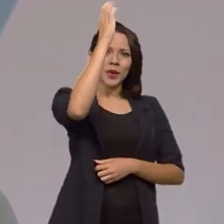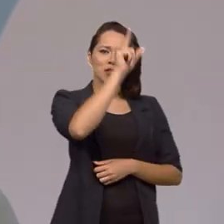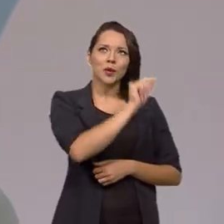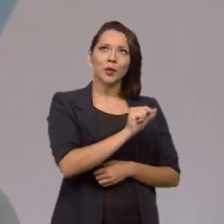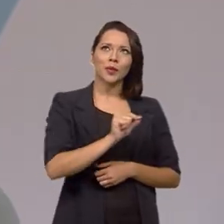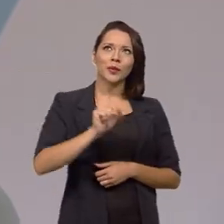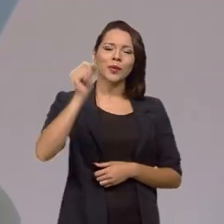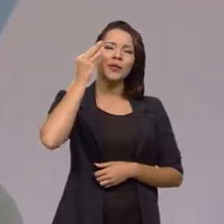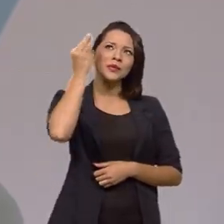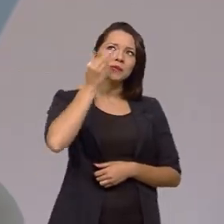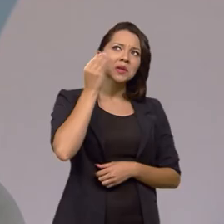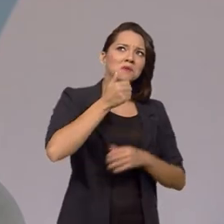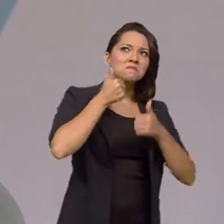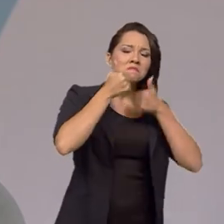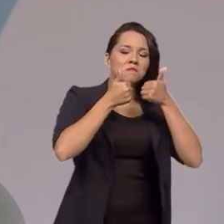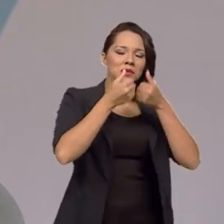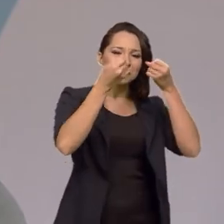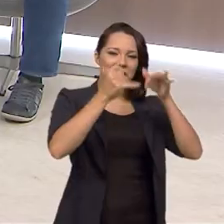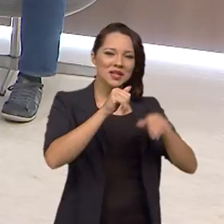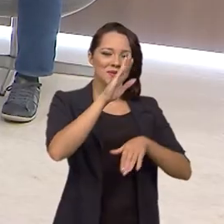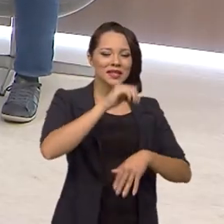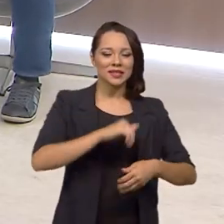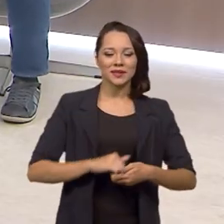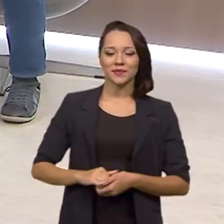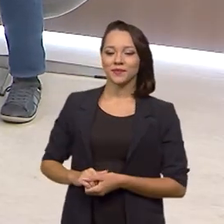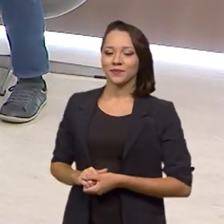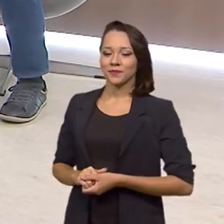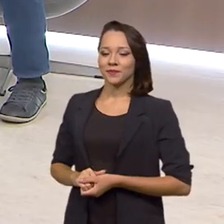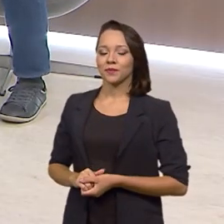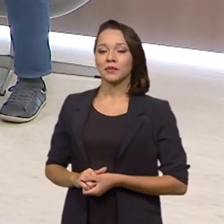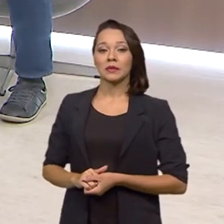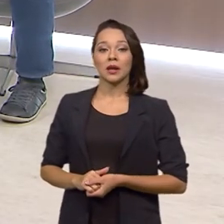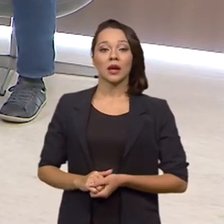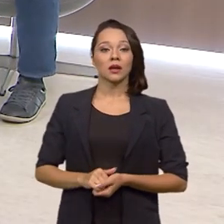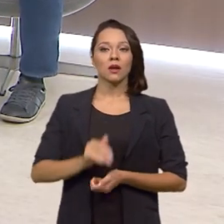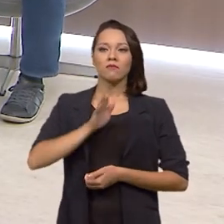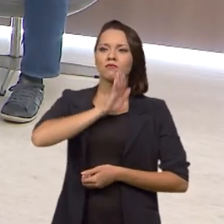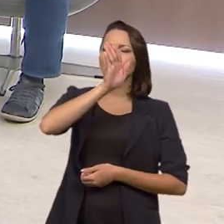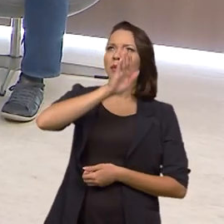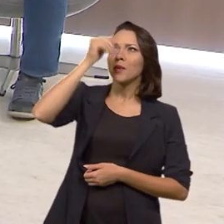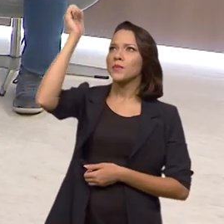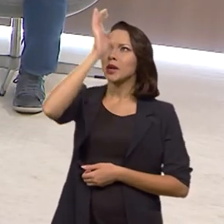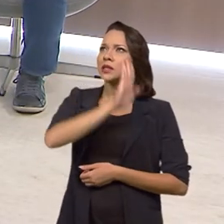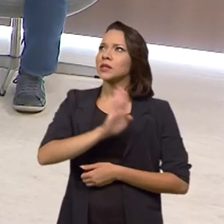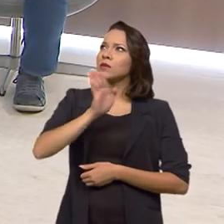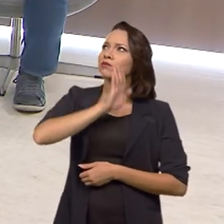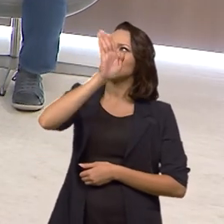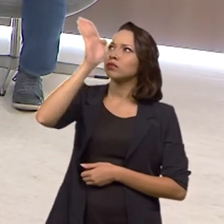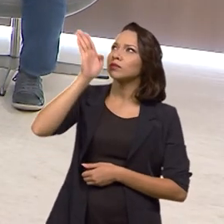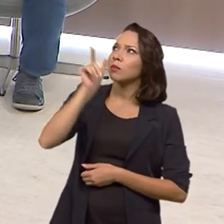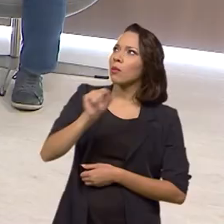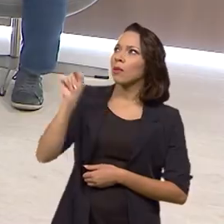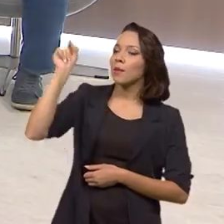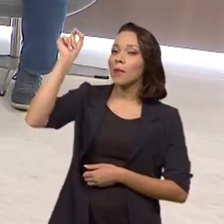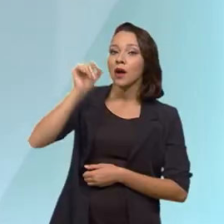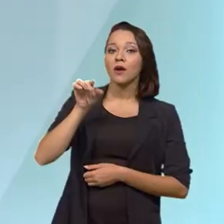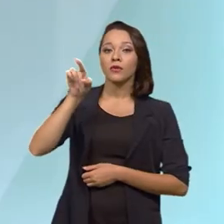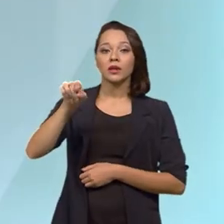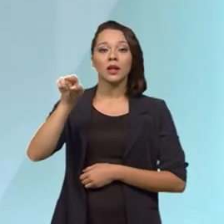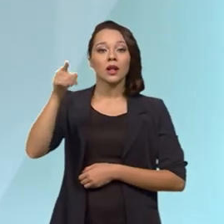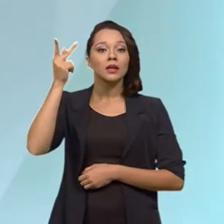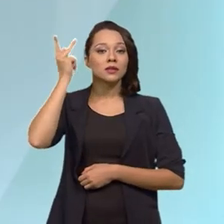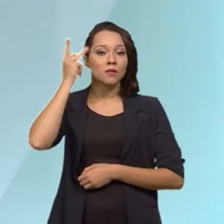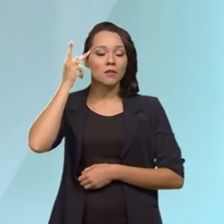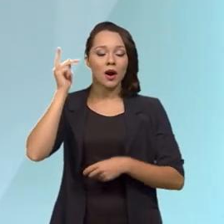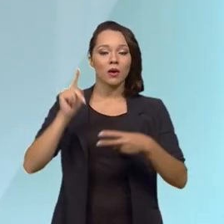vendo experiências de sucesso. Conta mais pra gente. Eu rodei o Brasil, eu fui até Ribeirão Preto, em São